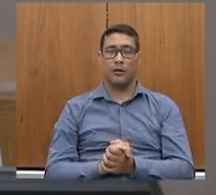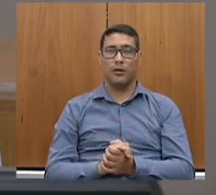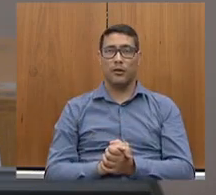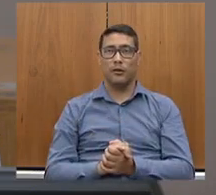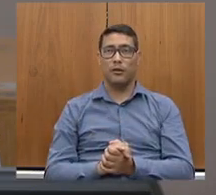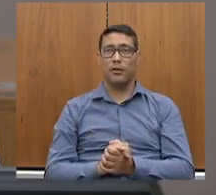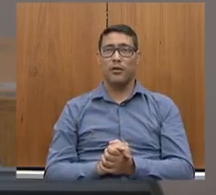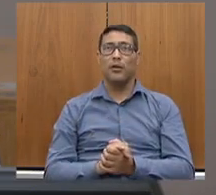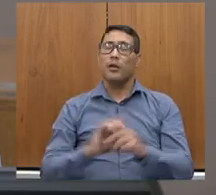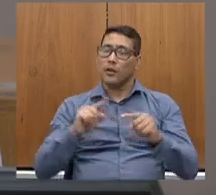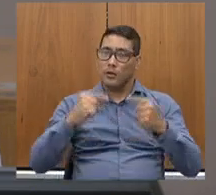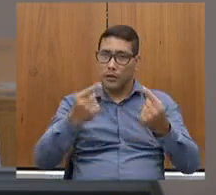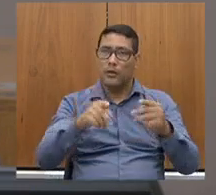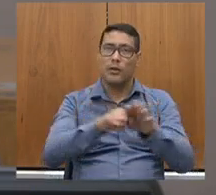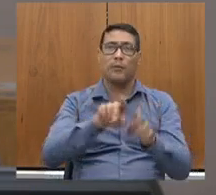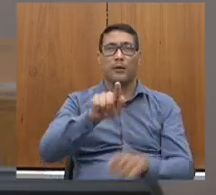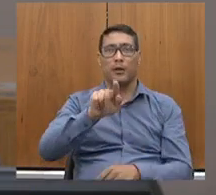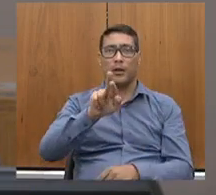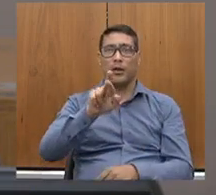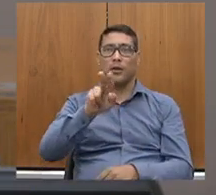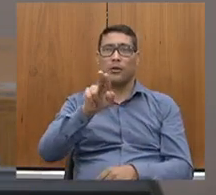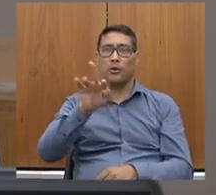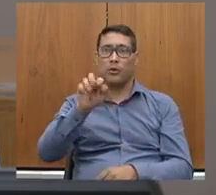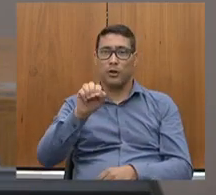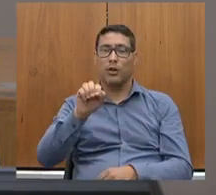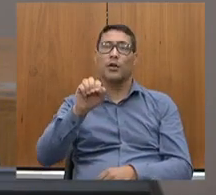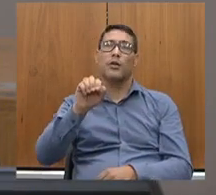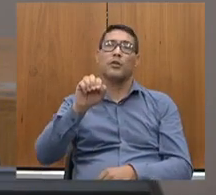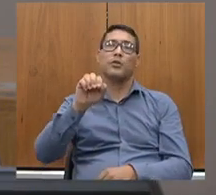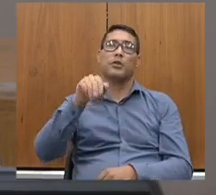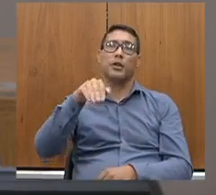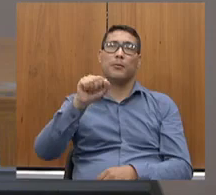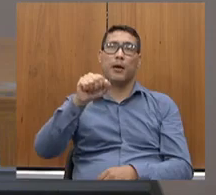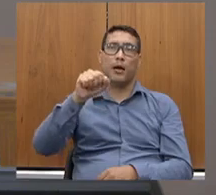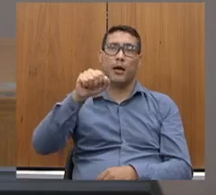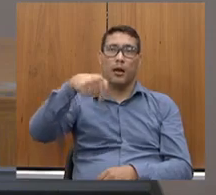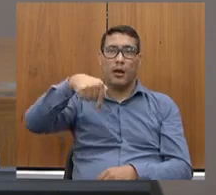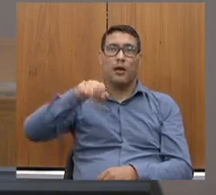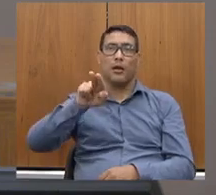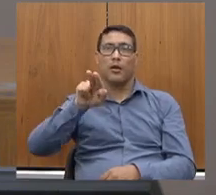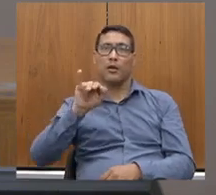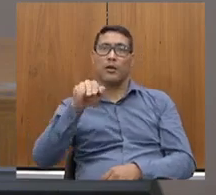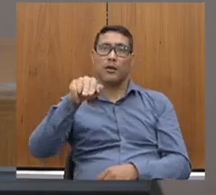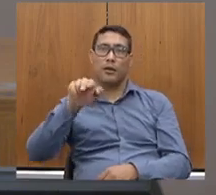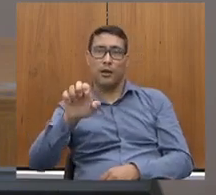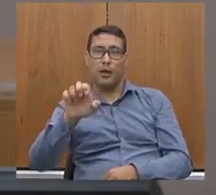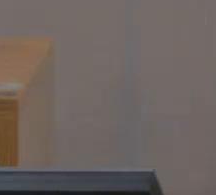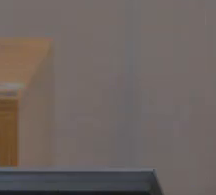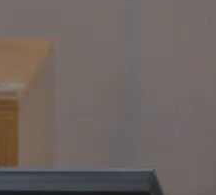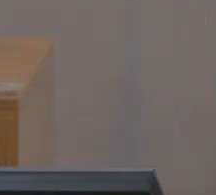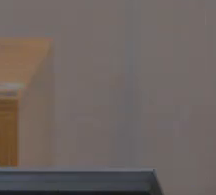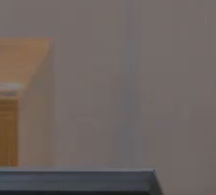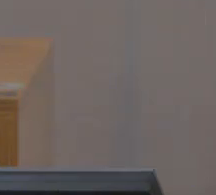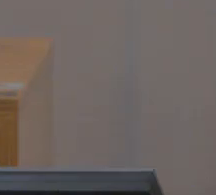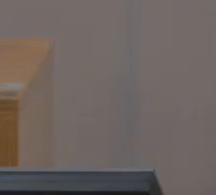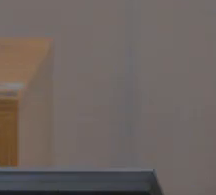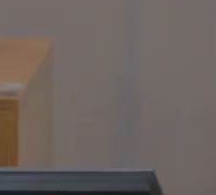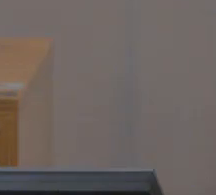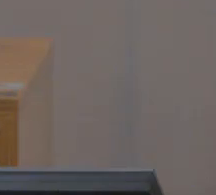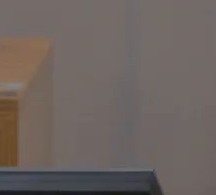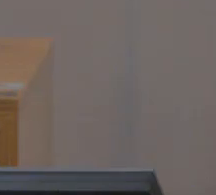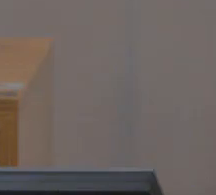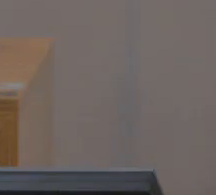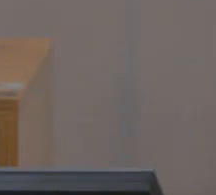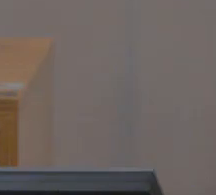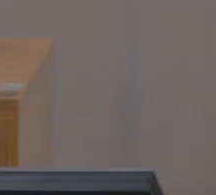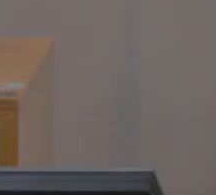a Gruta de Maquiné, a Gruta Rei do Mato. Então, isso permite, também, sem